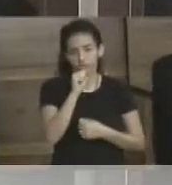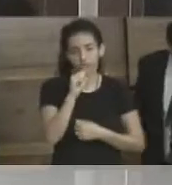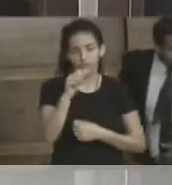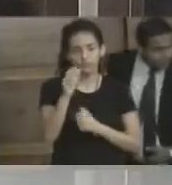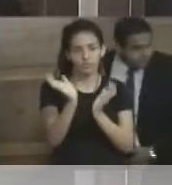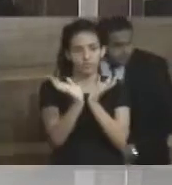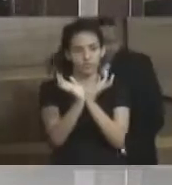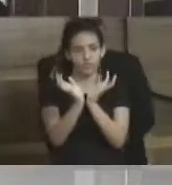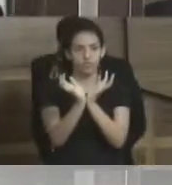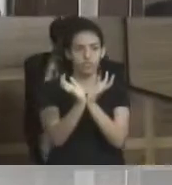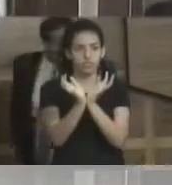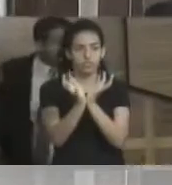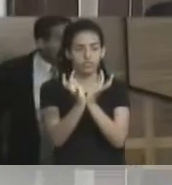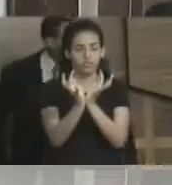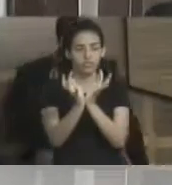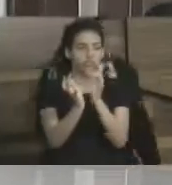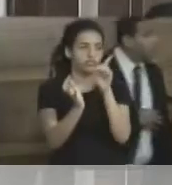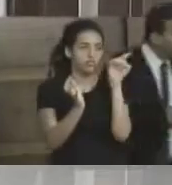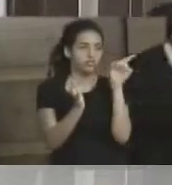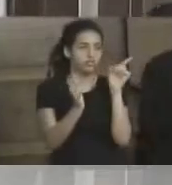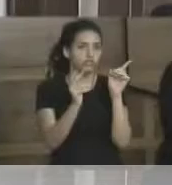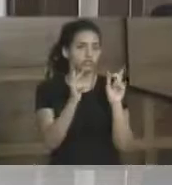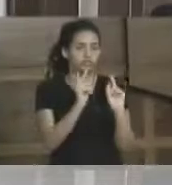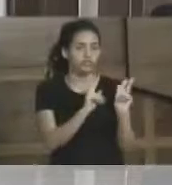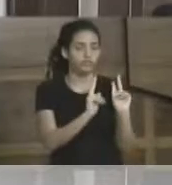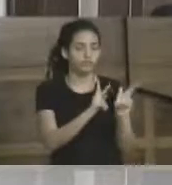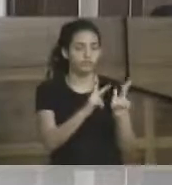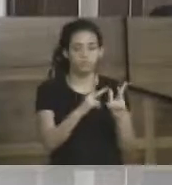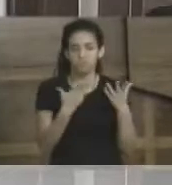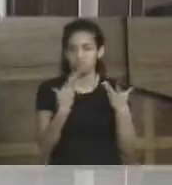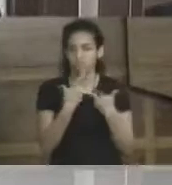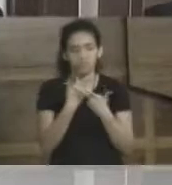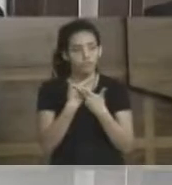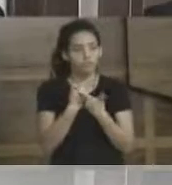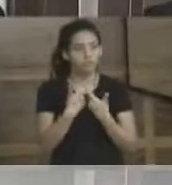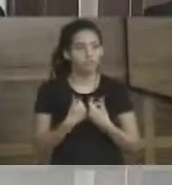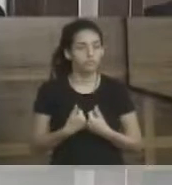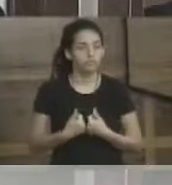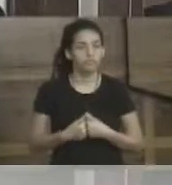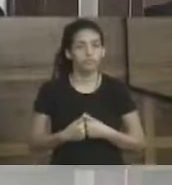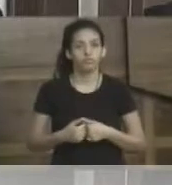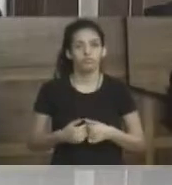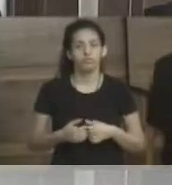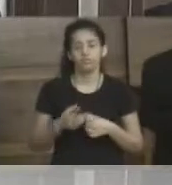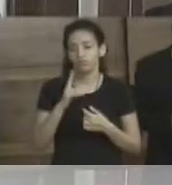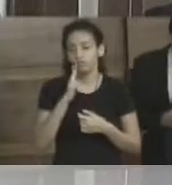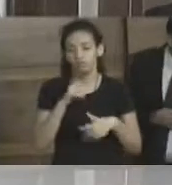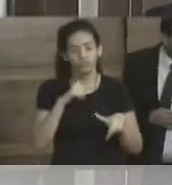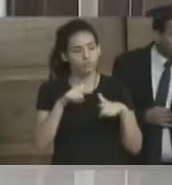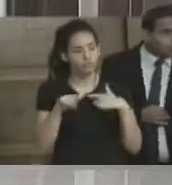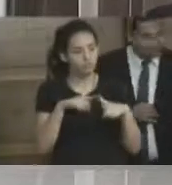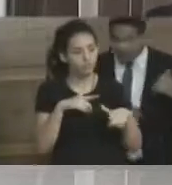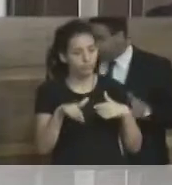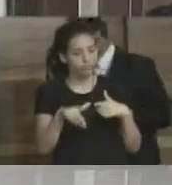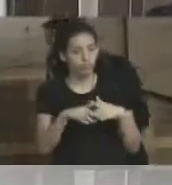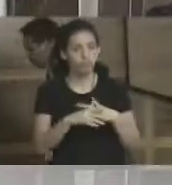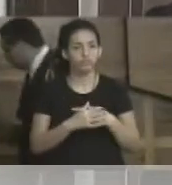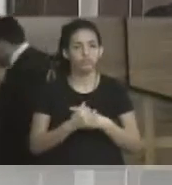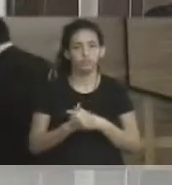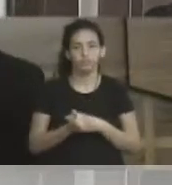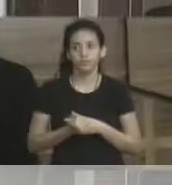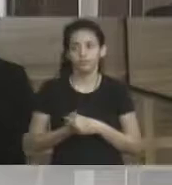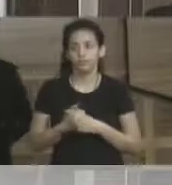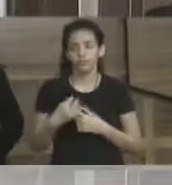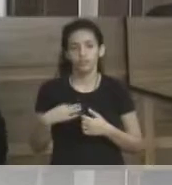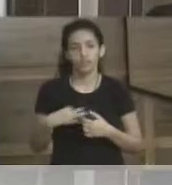que, cabe dizer que foi sensacional, uma experiência indescritível, ver o trabalho que aquelas pessoas fazem, um trabalho